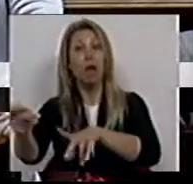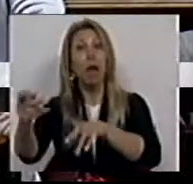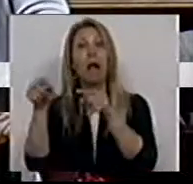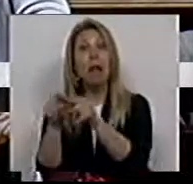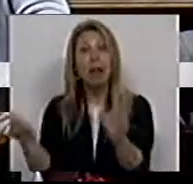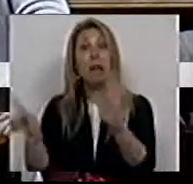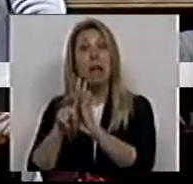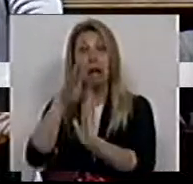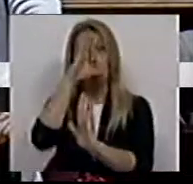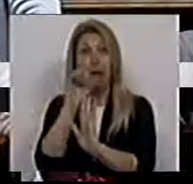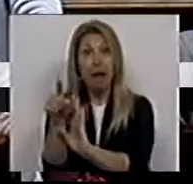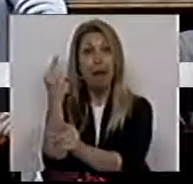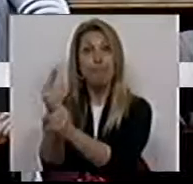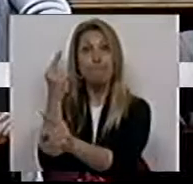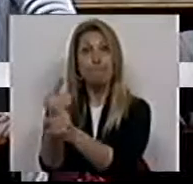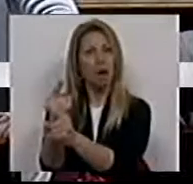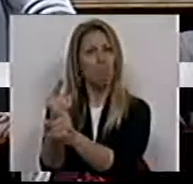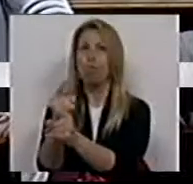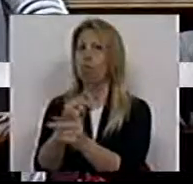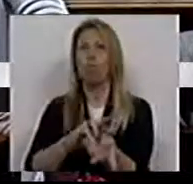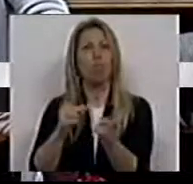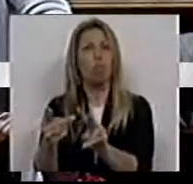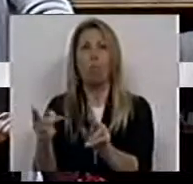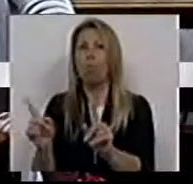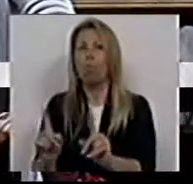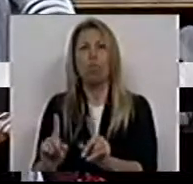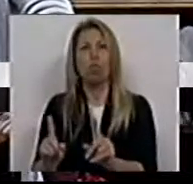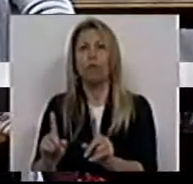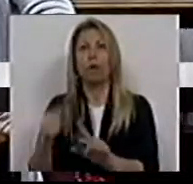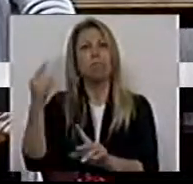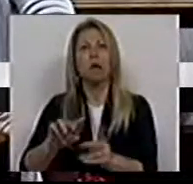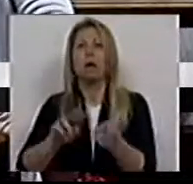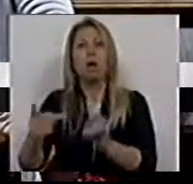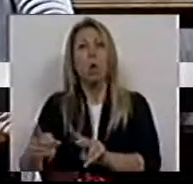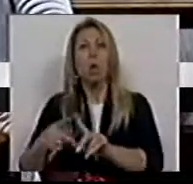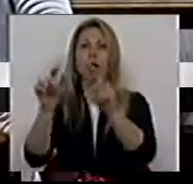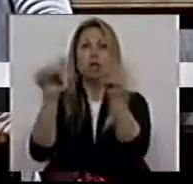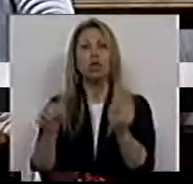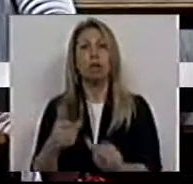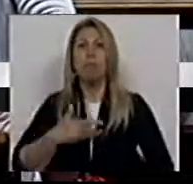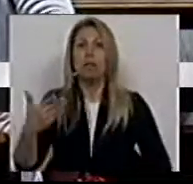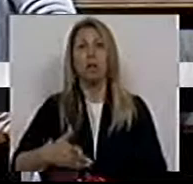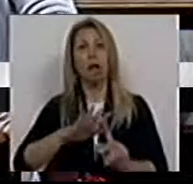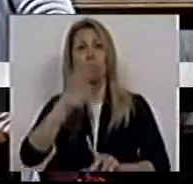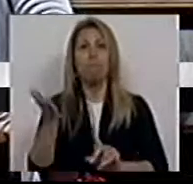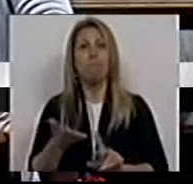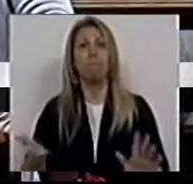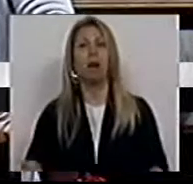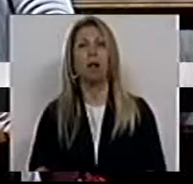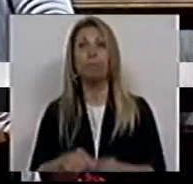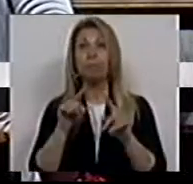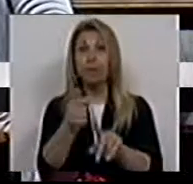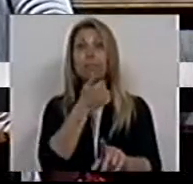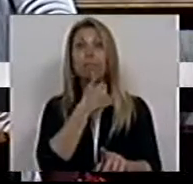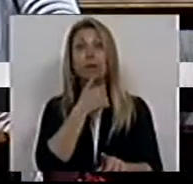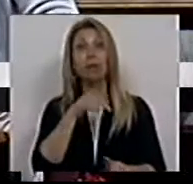Estado e sem a obrigação de alterar o seu sistema de direito penal. Esta medida de